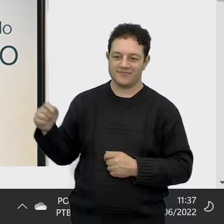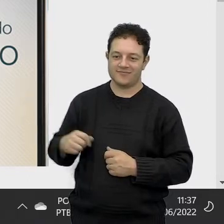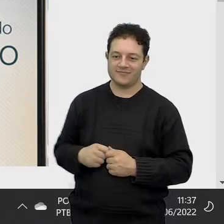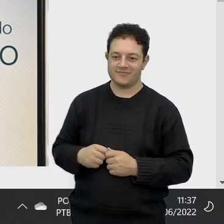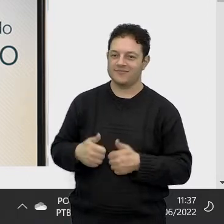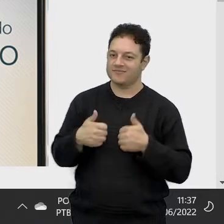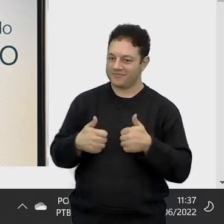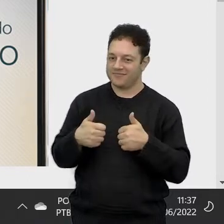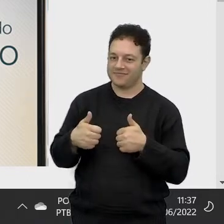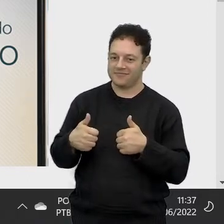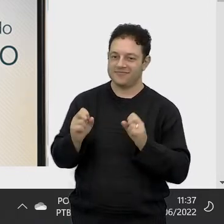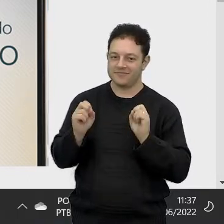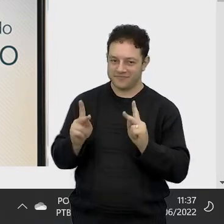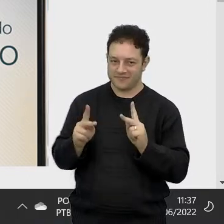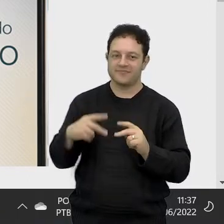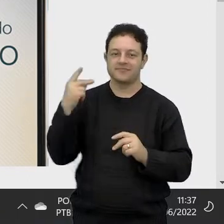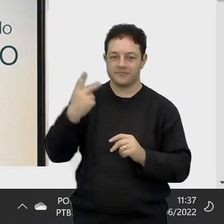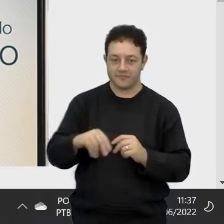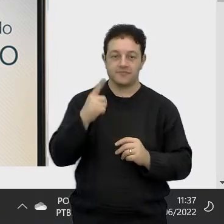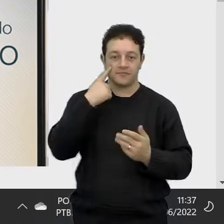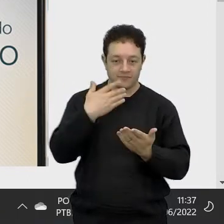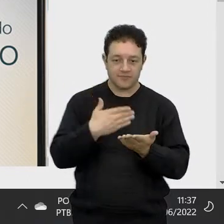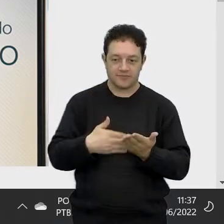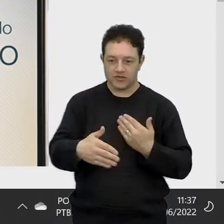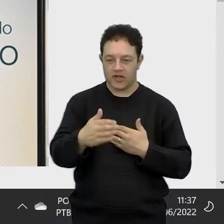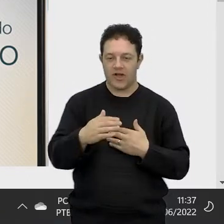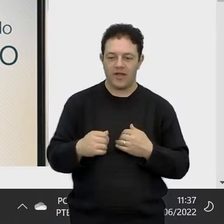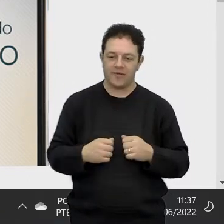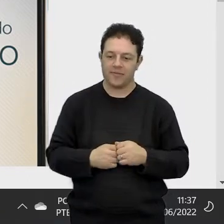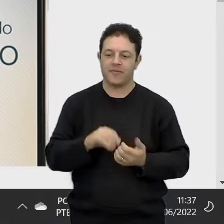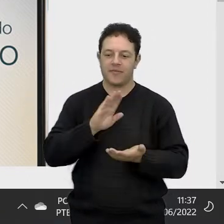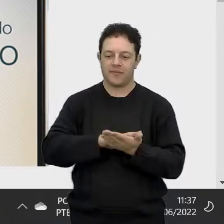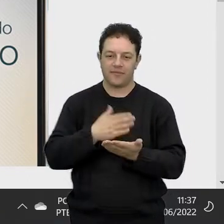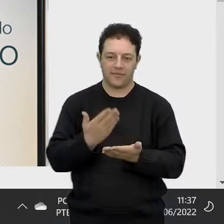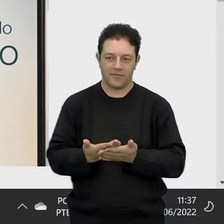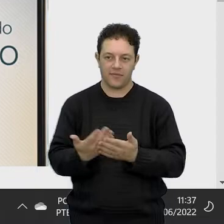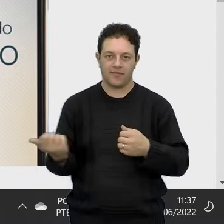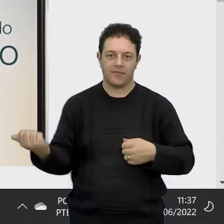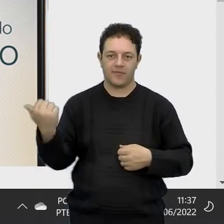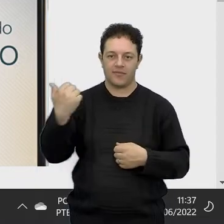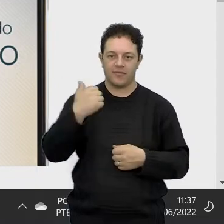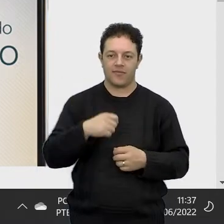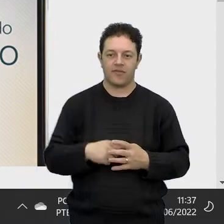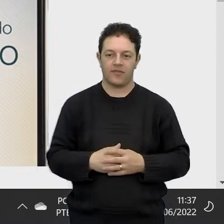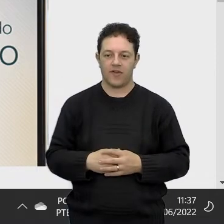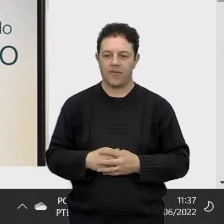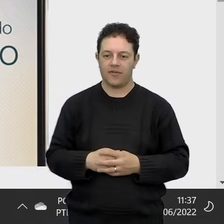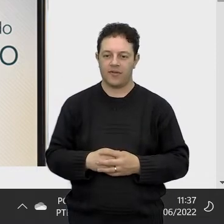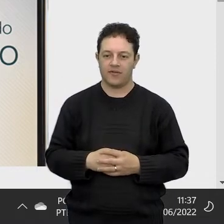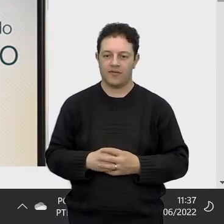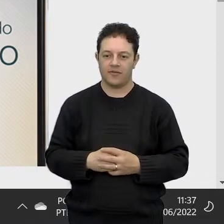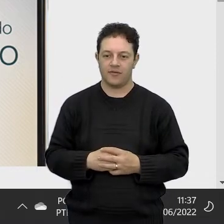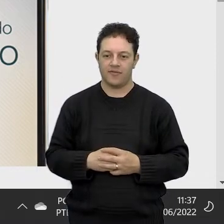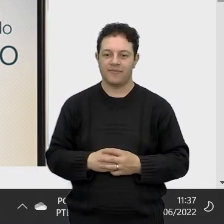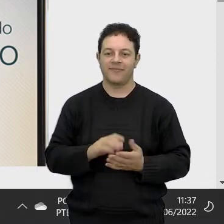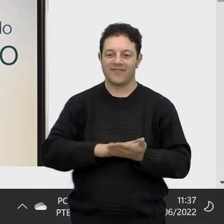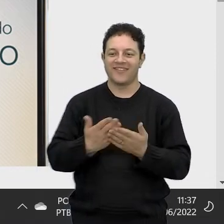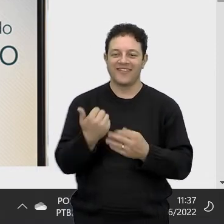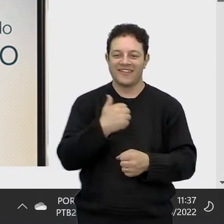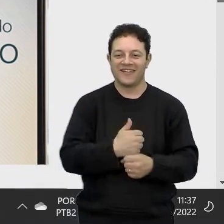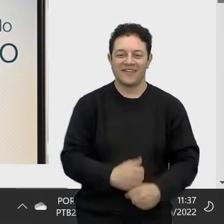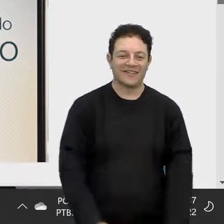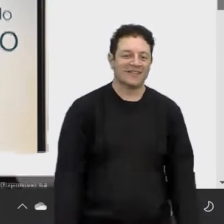Tudo certo, ok. Então, lá. Então, chama a calculadora do Cidadão. Espera aí que todos estejam vendo. É um